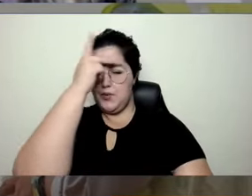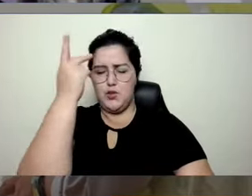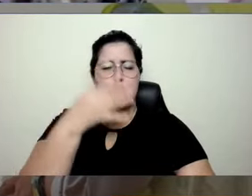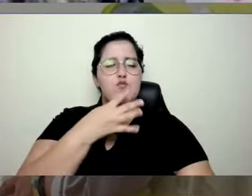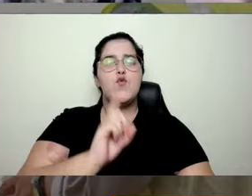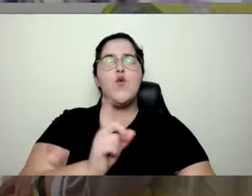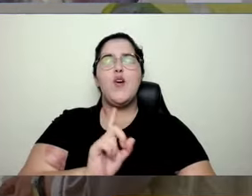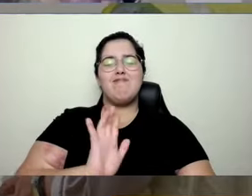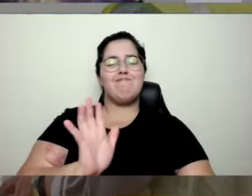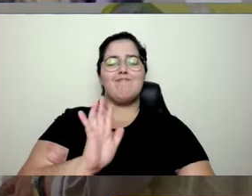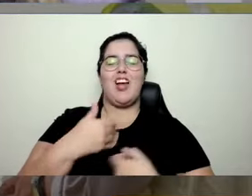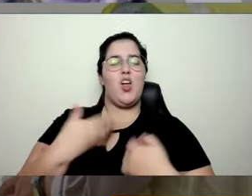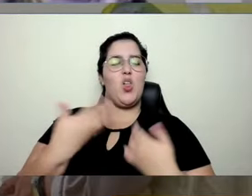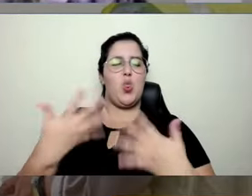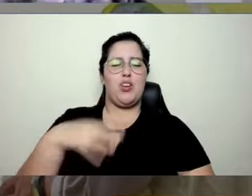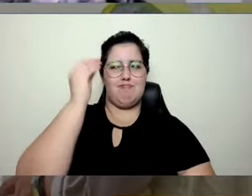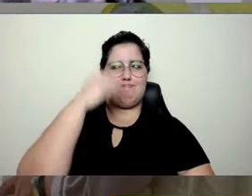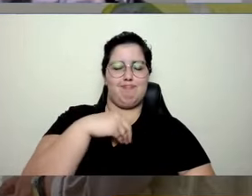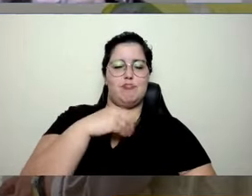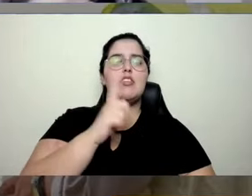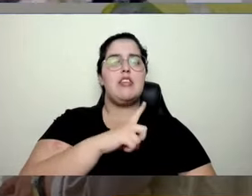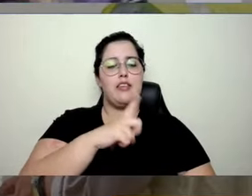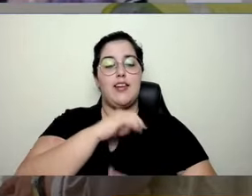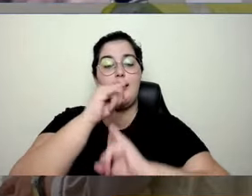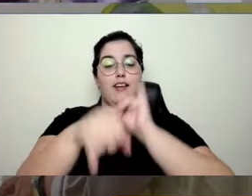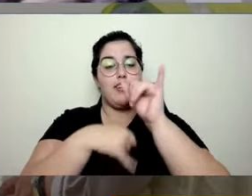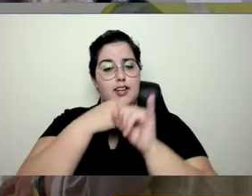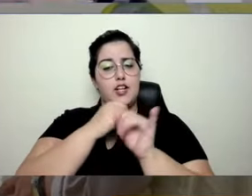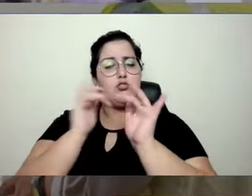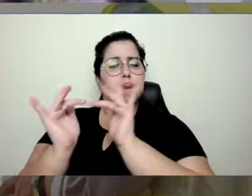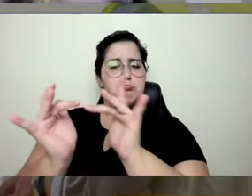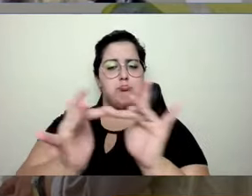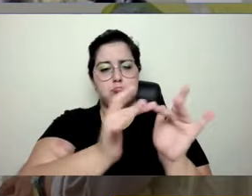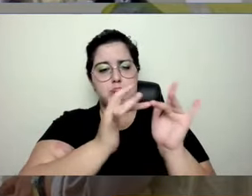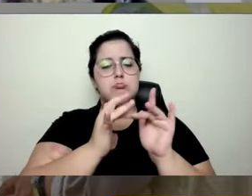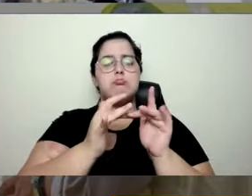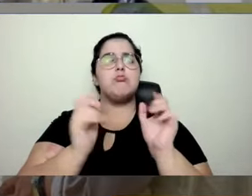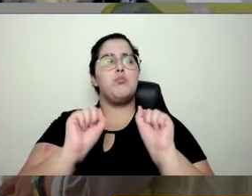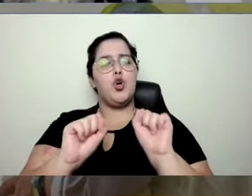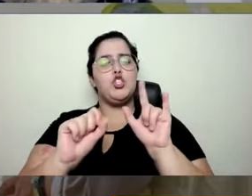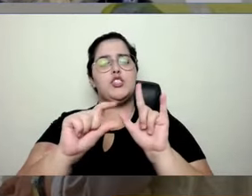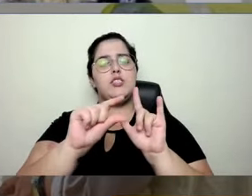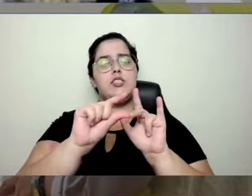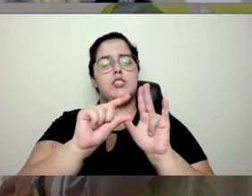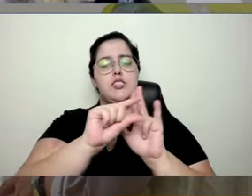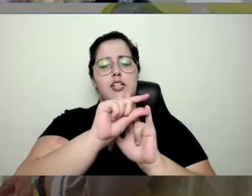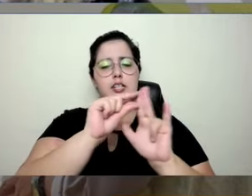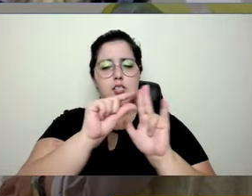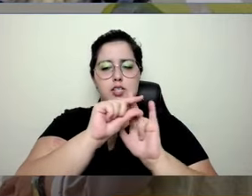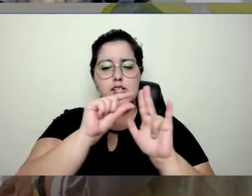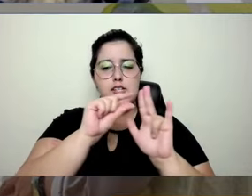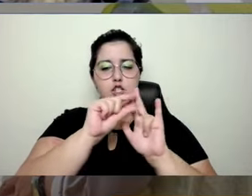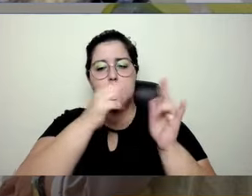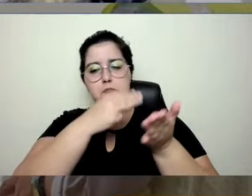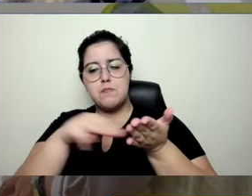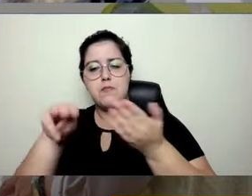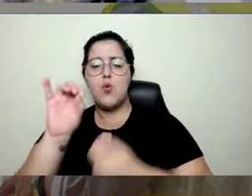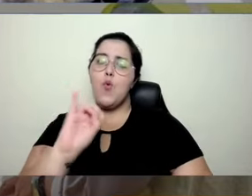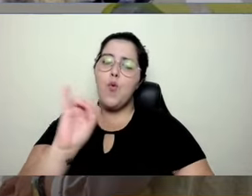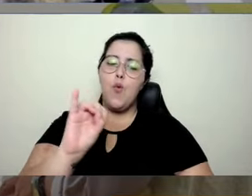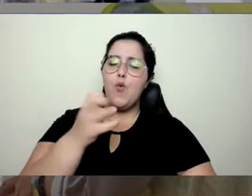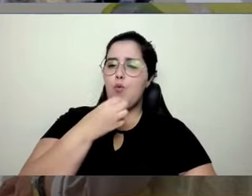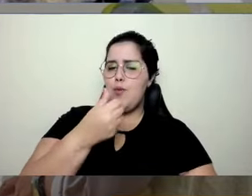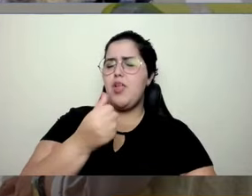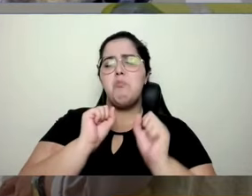precisa parar, a internet conectou todos nós, vai lá no LinkedIn, procura a pessoa e manda um oi, né. Perfeito,